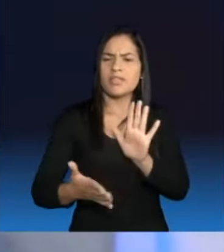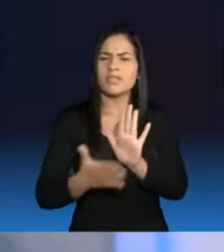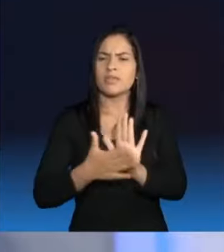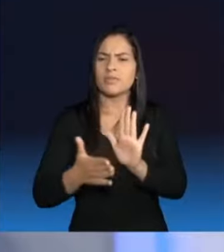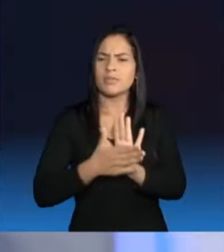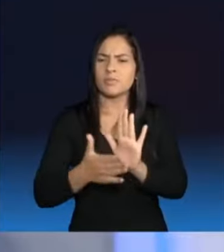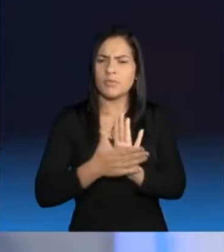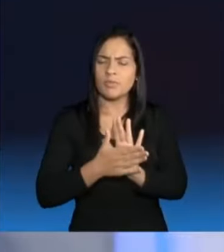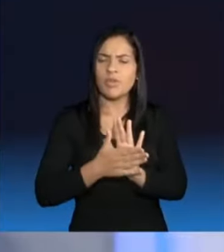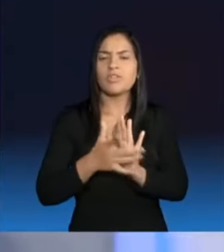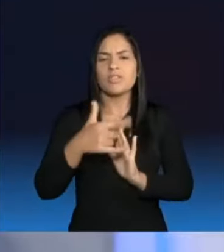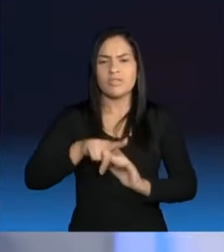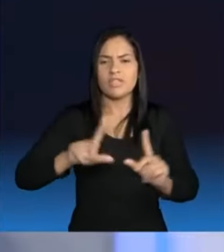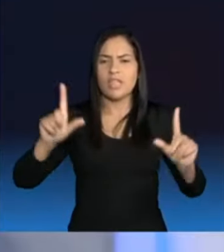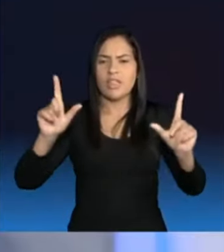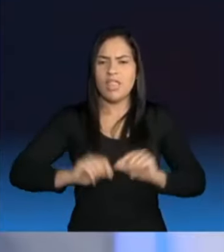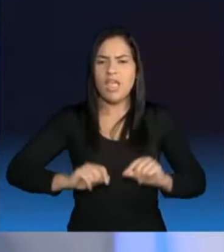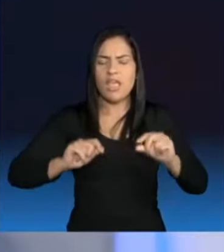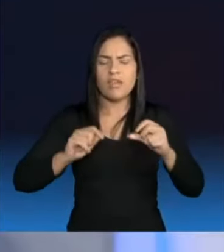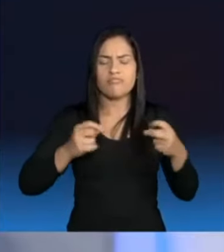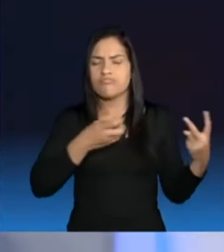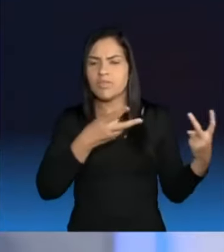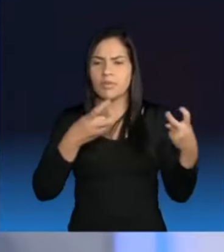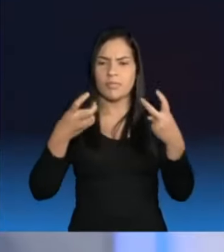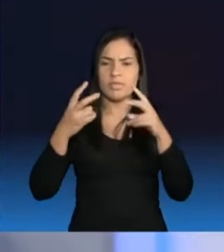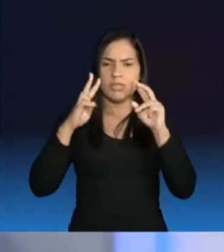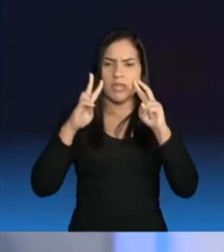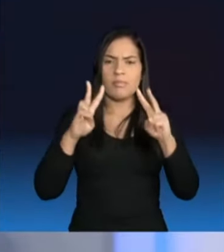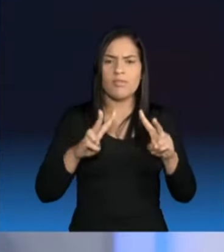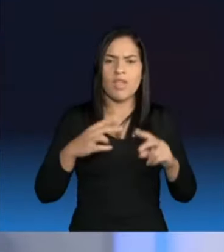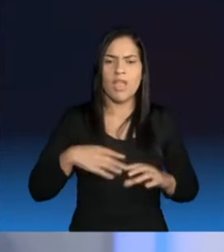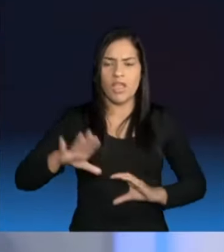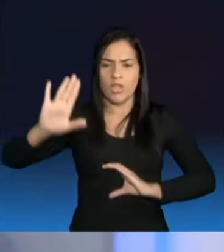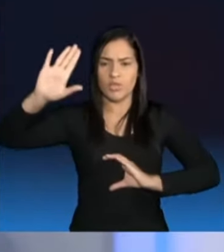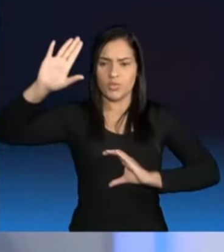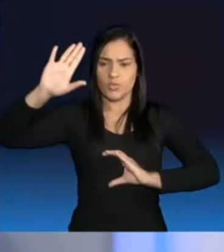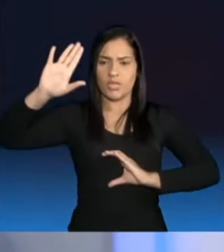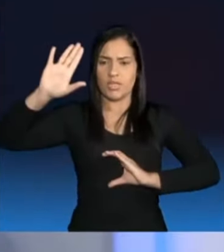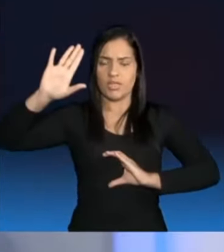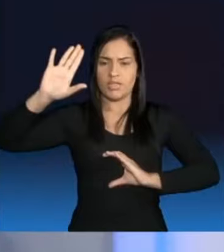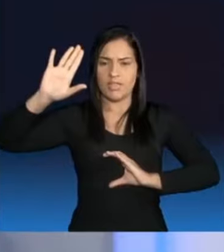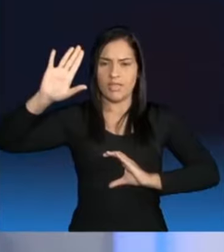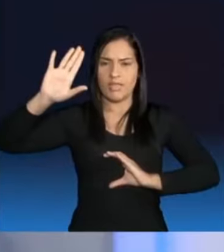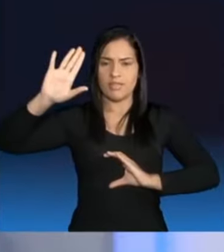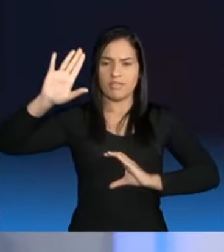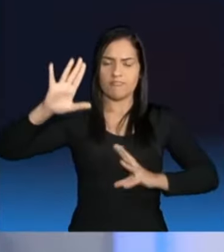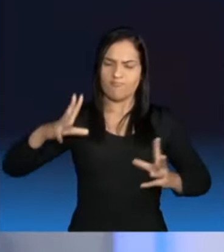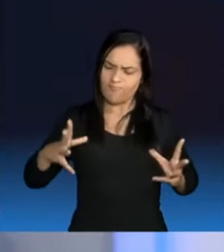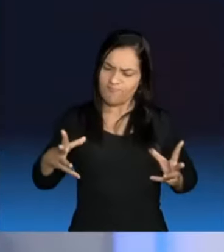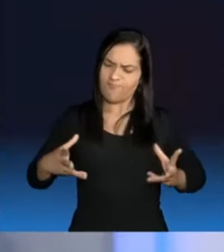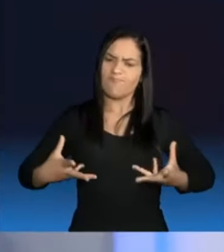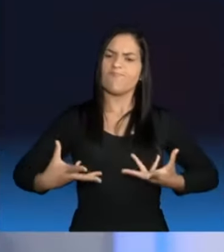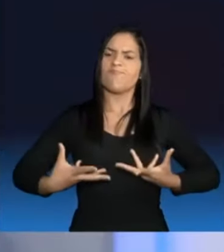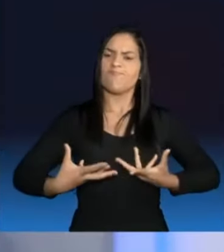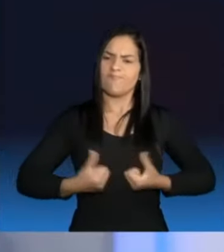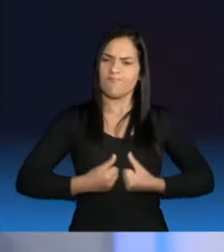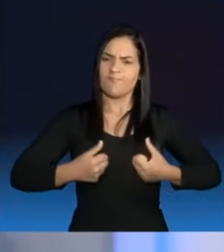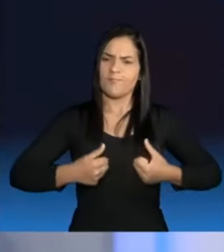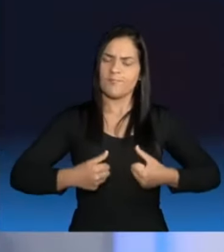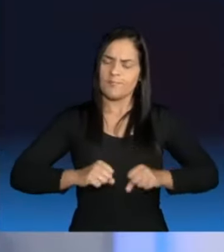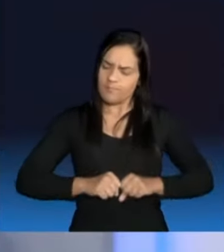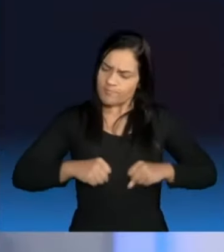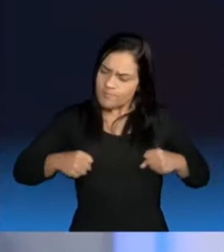puderam ver nessas eleições. Eu sou a candidata mais preparada, com mais gana de trabalhar e que vai ter as